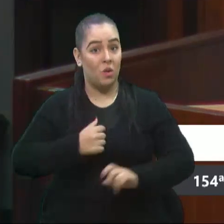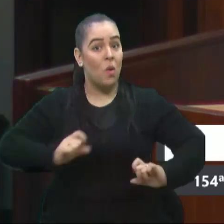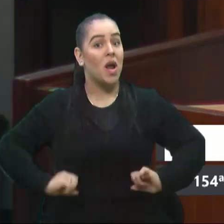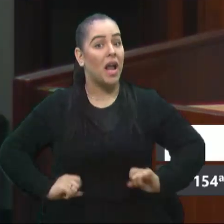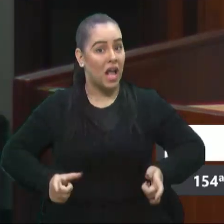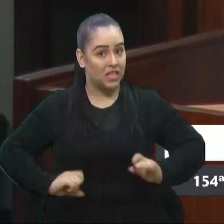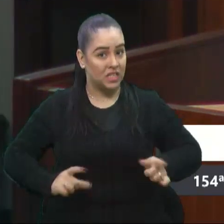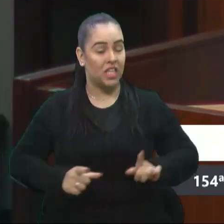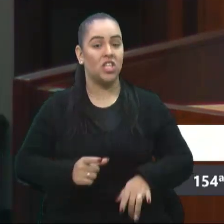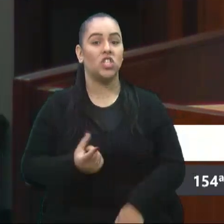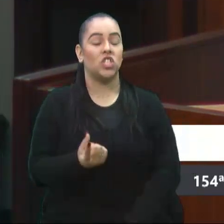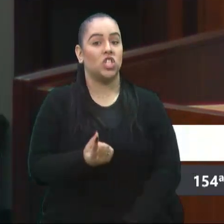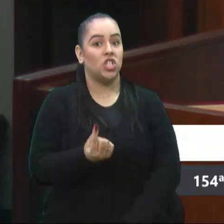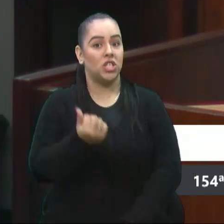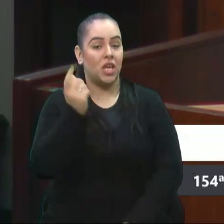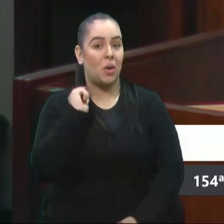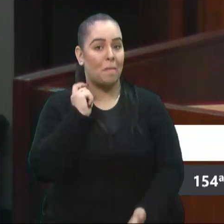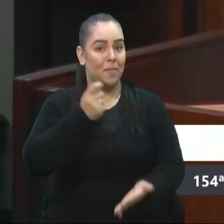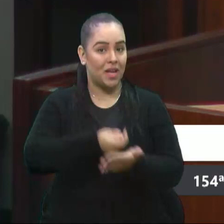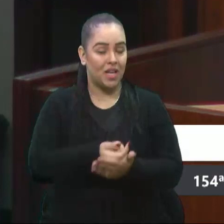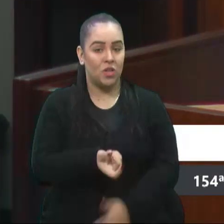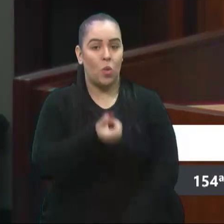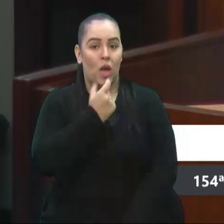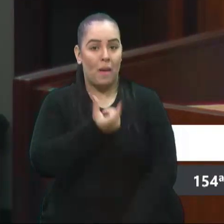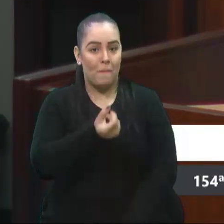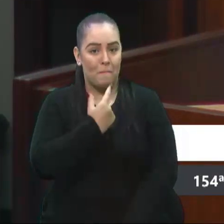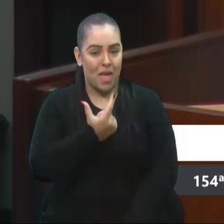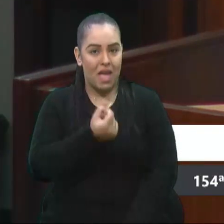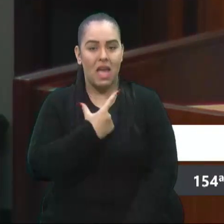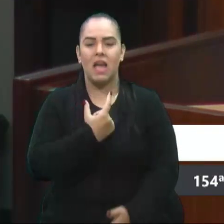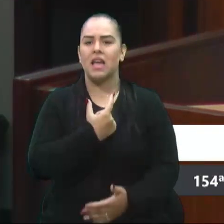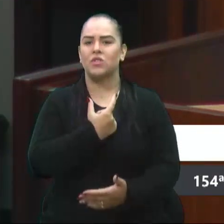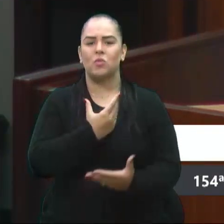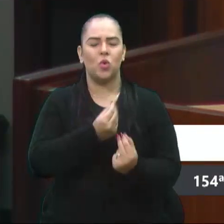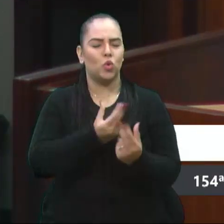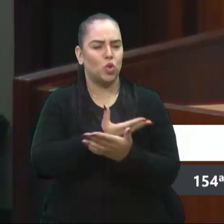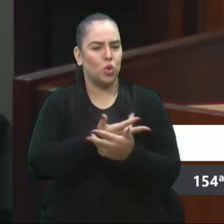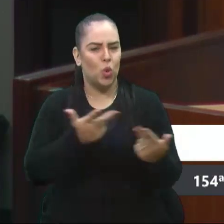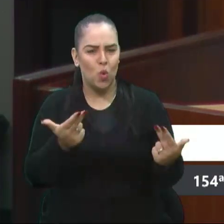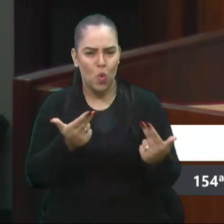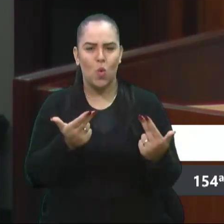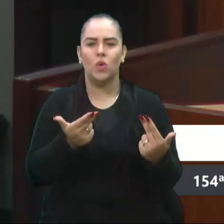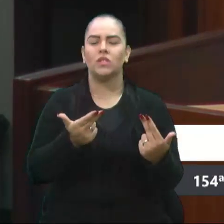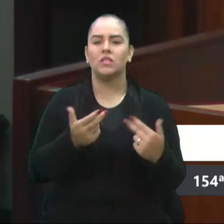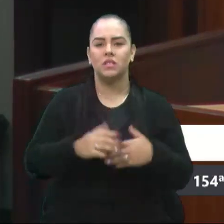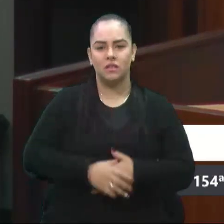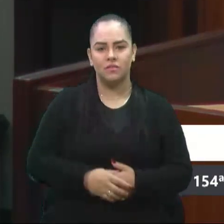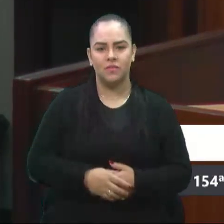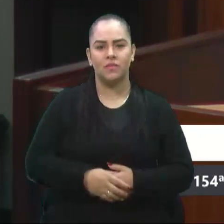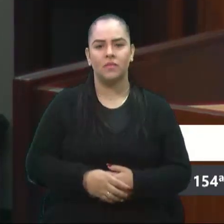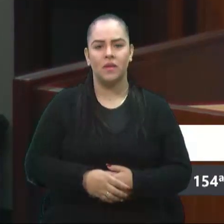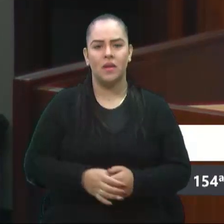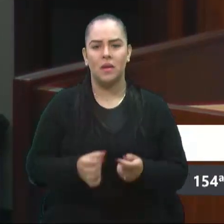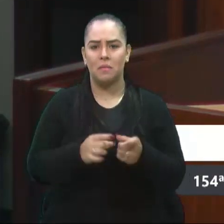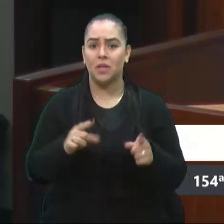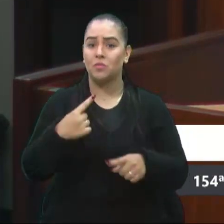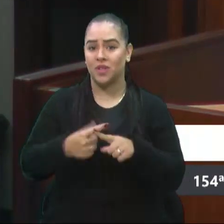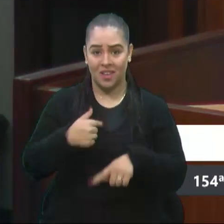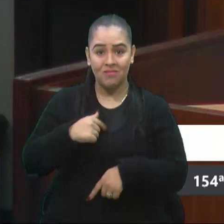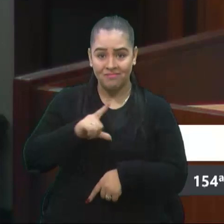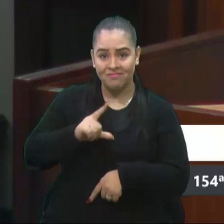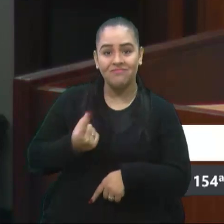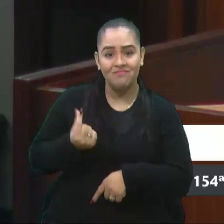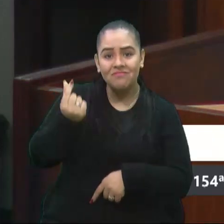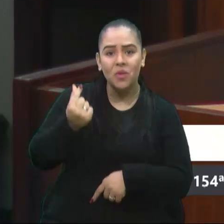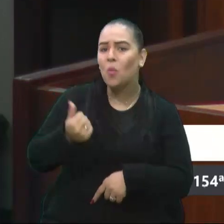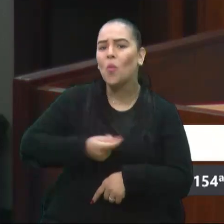pagando psiquiatra, pagando medicamento, fazendo constelação, fazendo não sei o que lá, ela me dizendo... Ela disse, mas por eu tenho dinheiro? E quantas